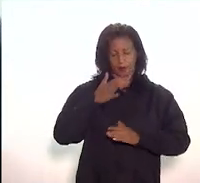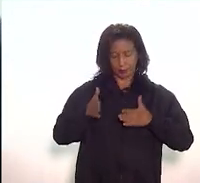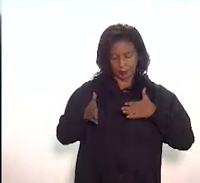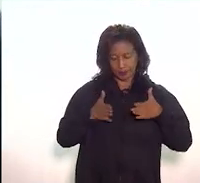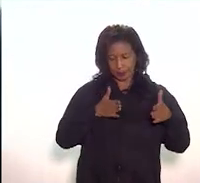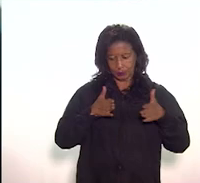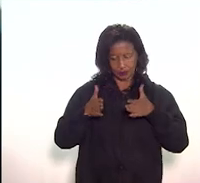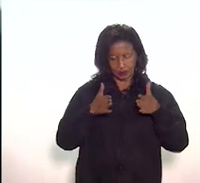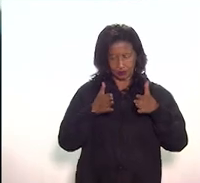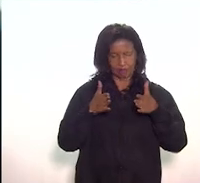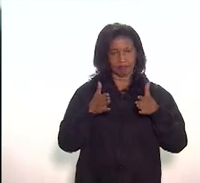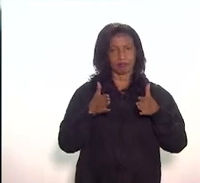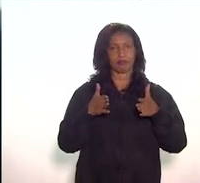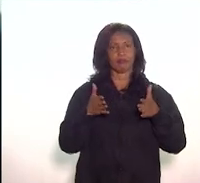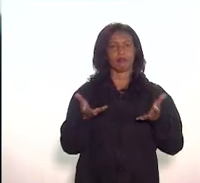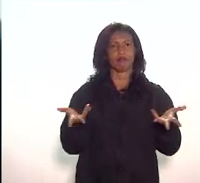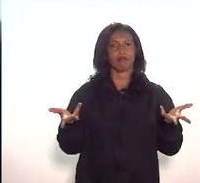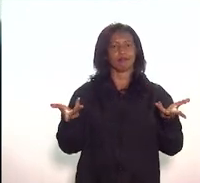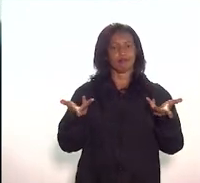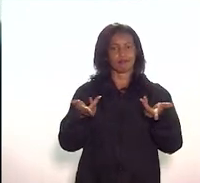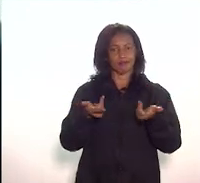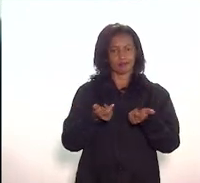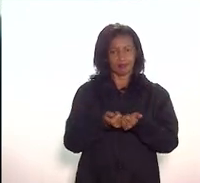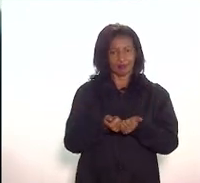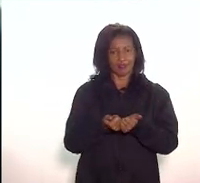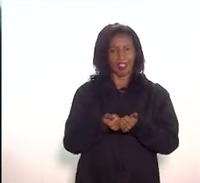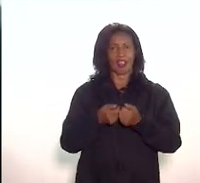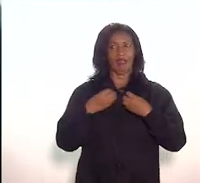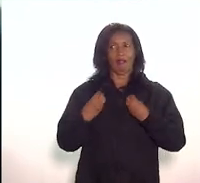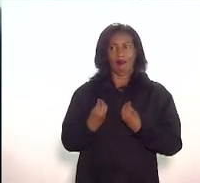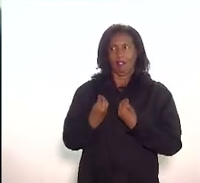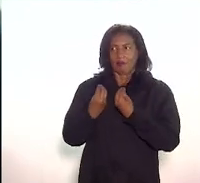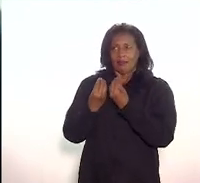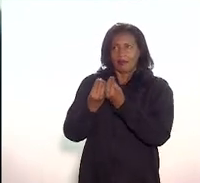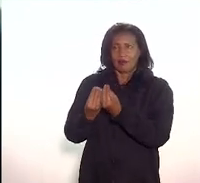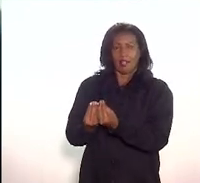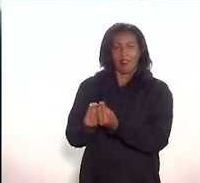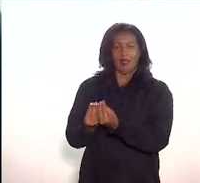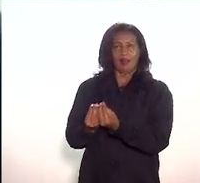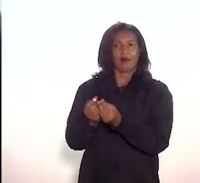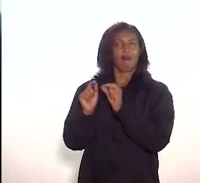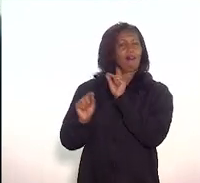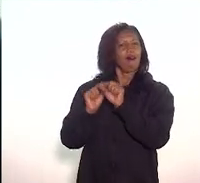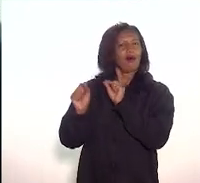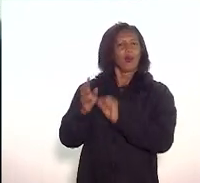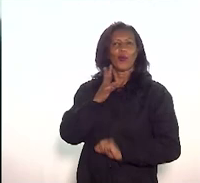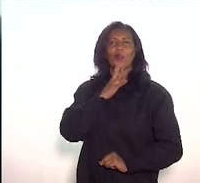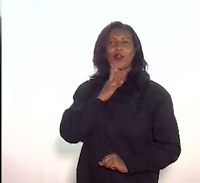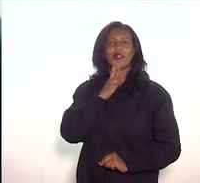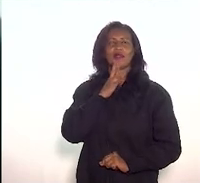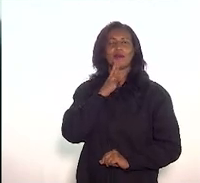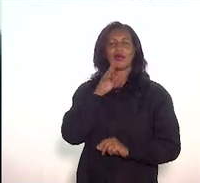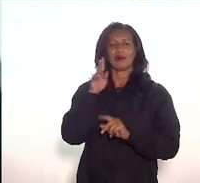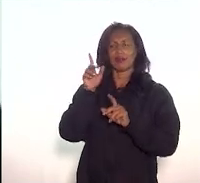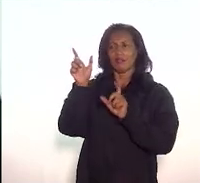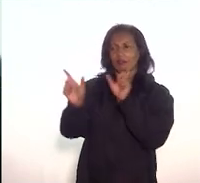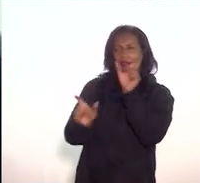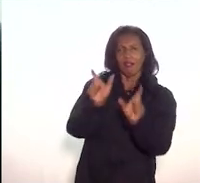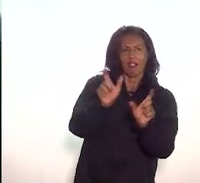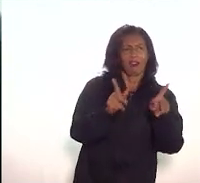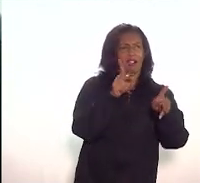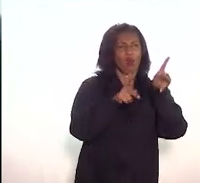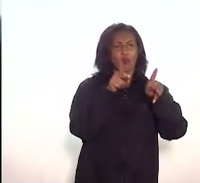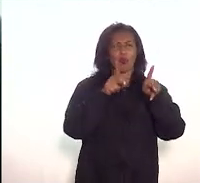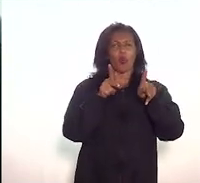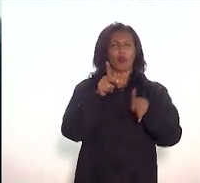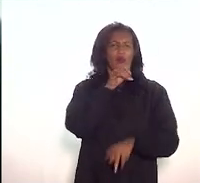acho brilhante, é uma forma de dar conhecimento ao povo do Rio de Janeiro e também quem vem